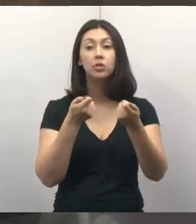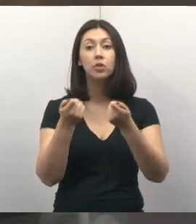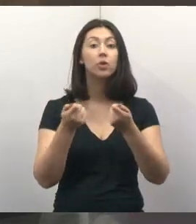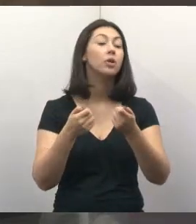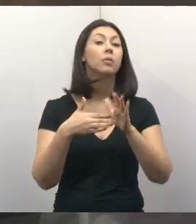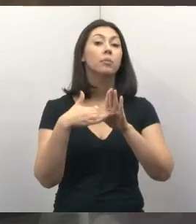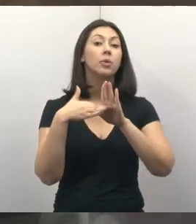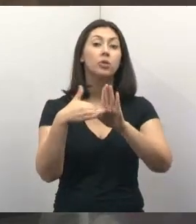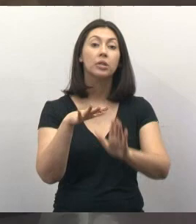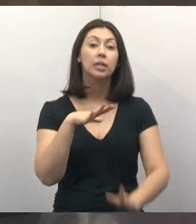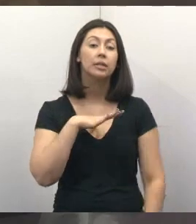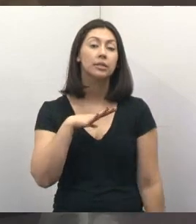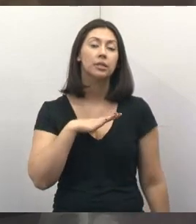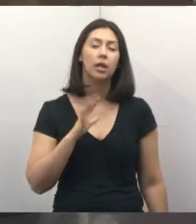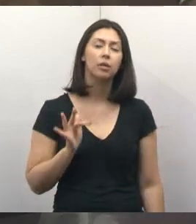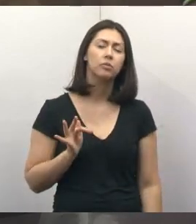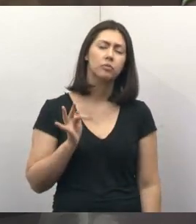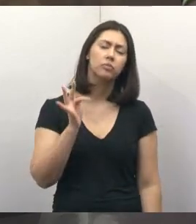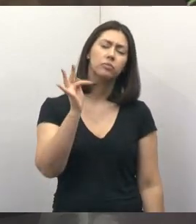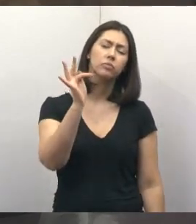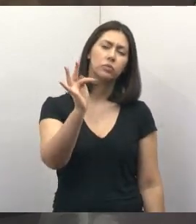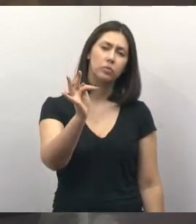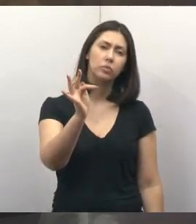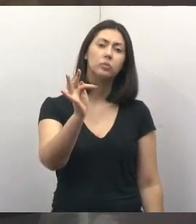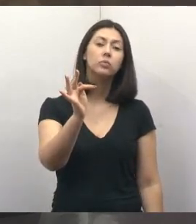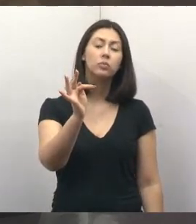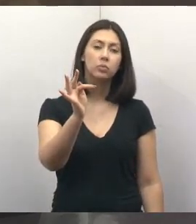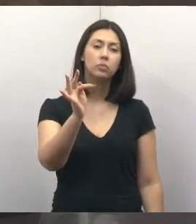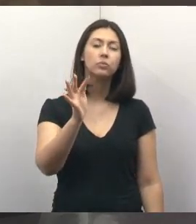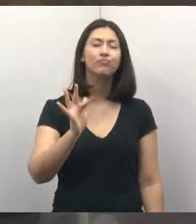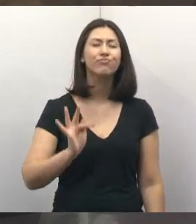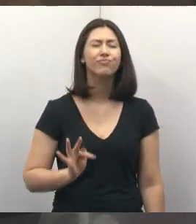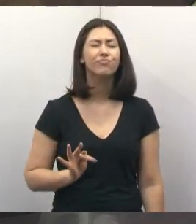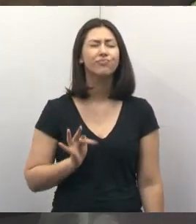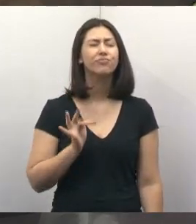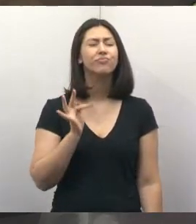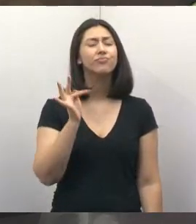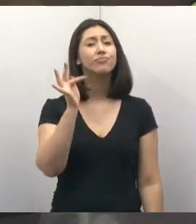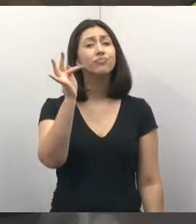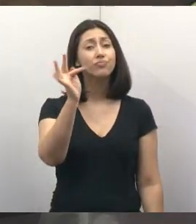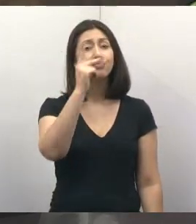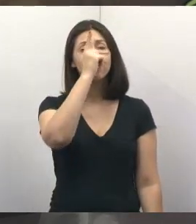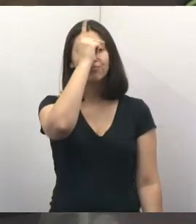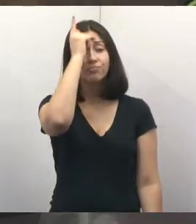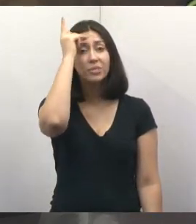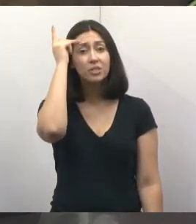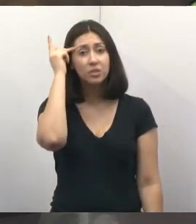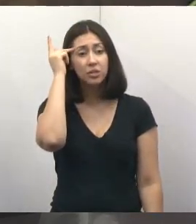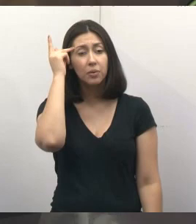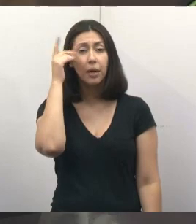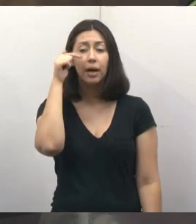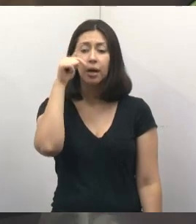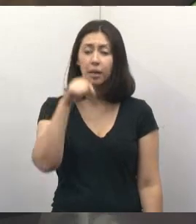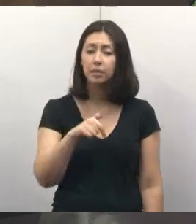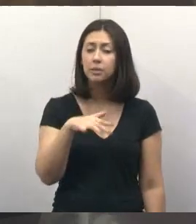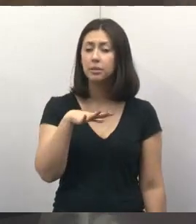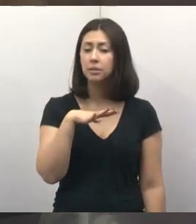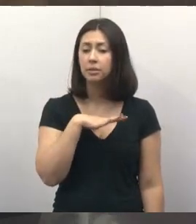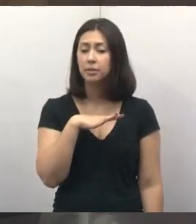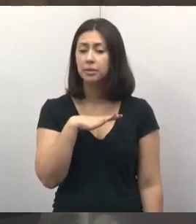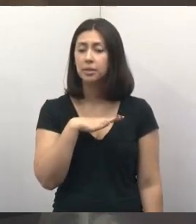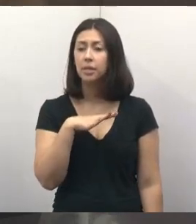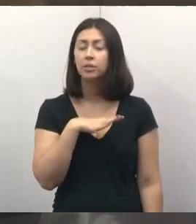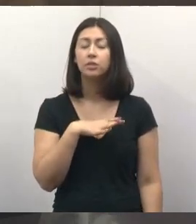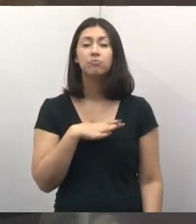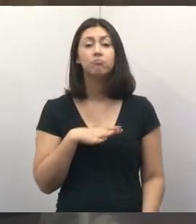a cidade de Jacareí, para o futuro da cidade de Jacareí, para o futuro daqueles que estão aqui no nosso município,